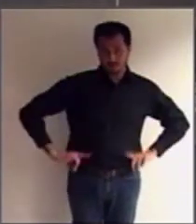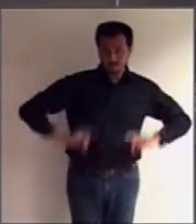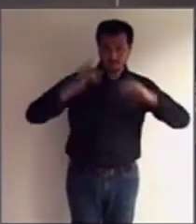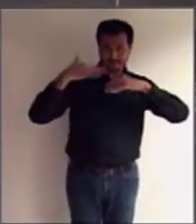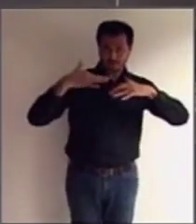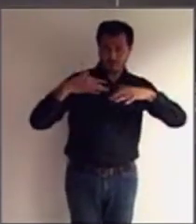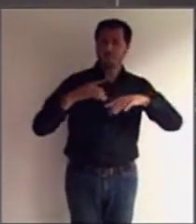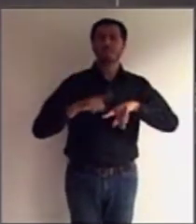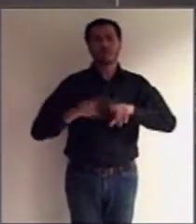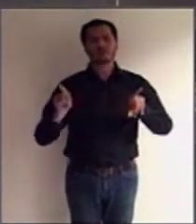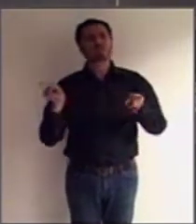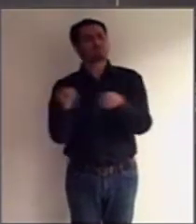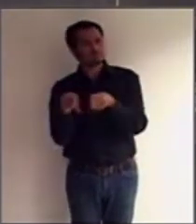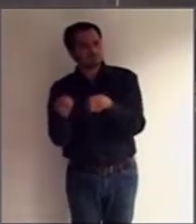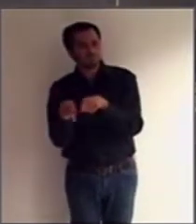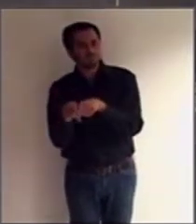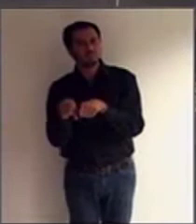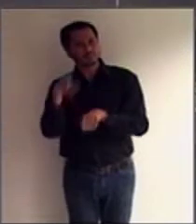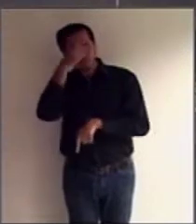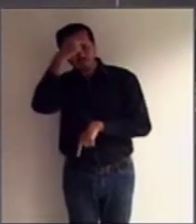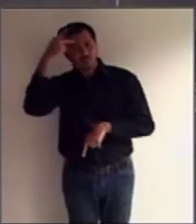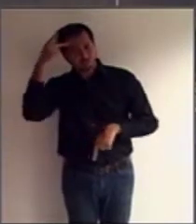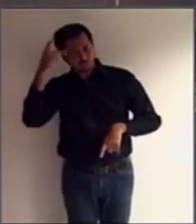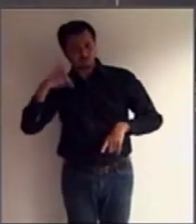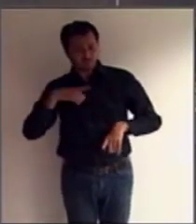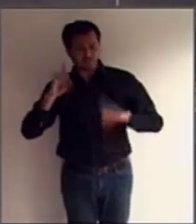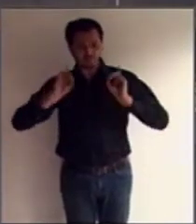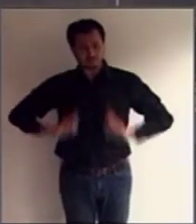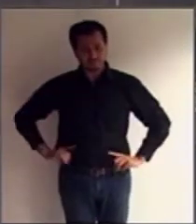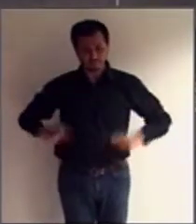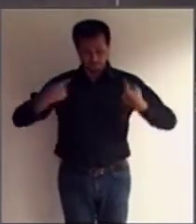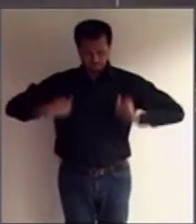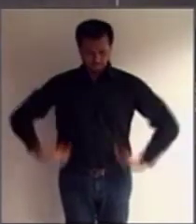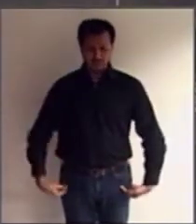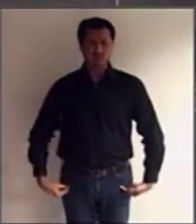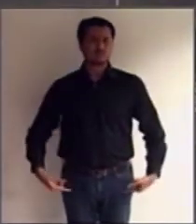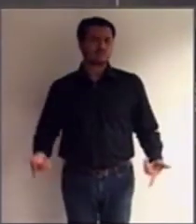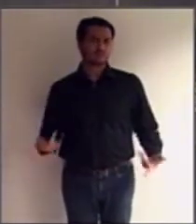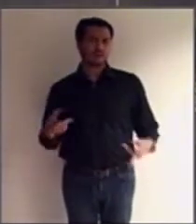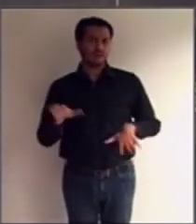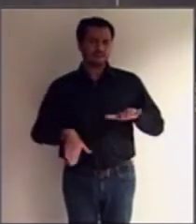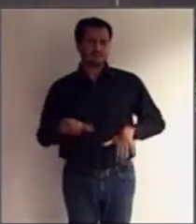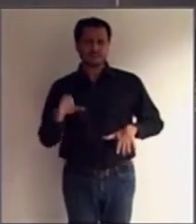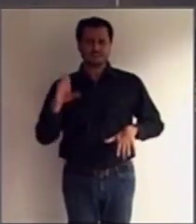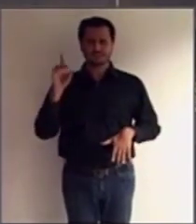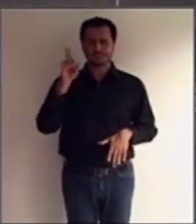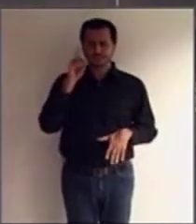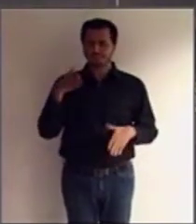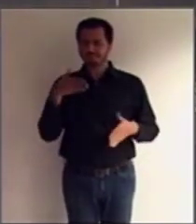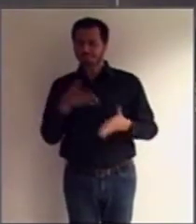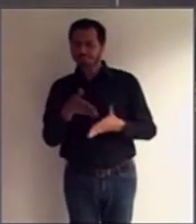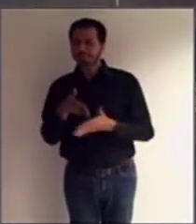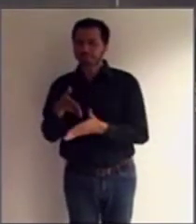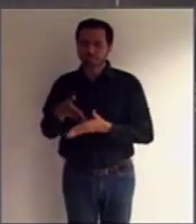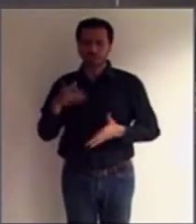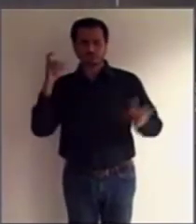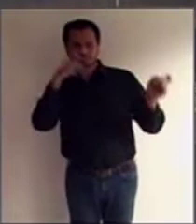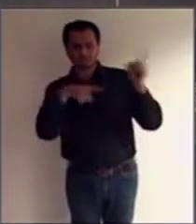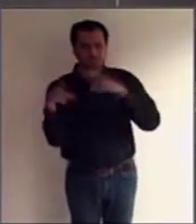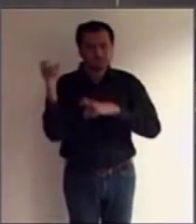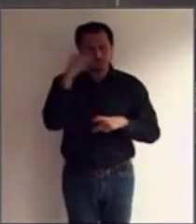para pessoas com questões apenas físicas que dificultam o seu dia a dia e elas próprias